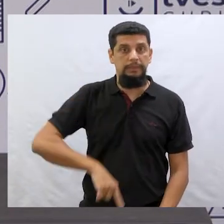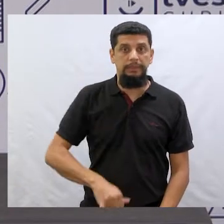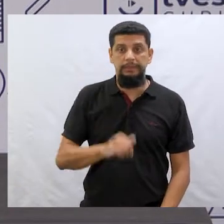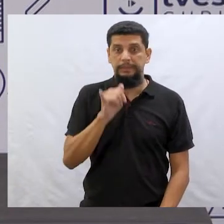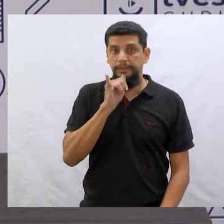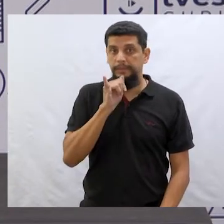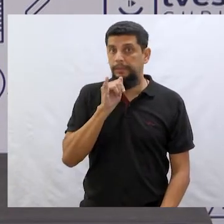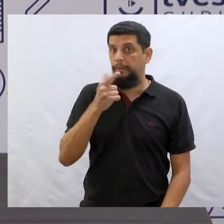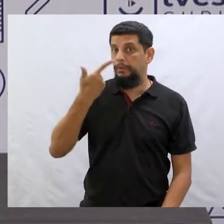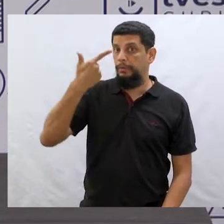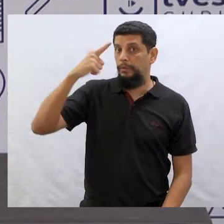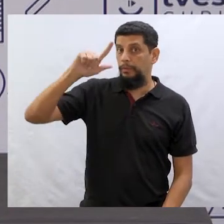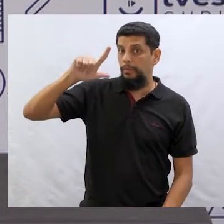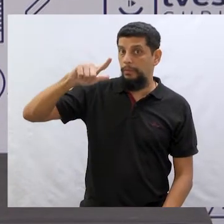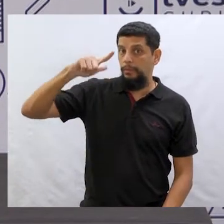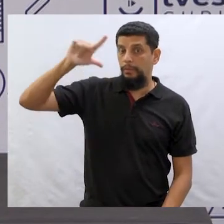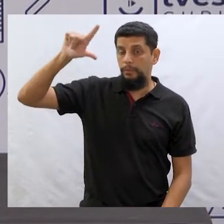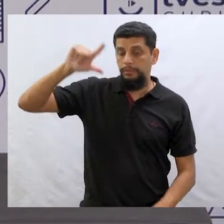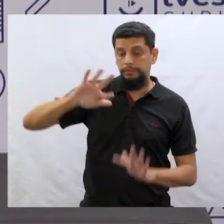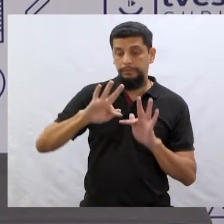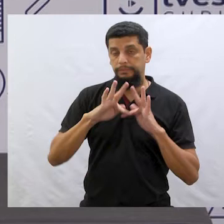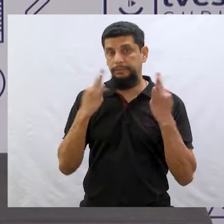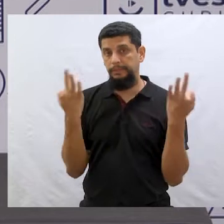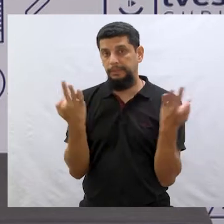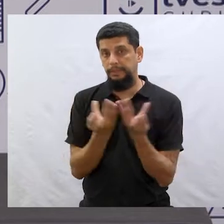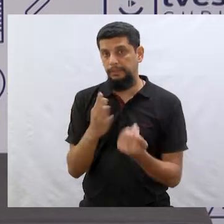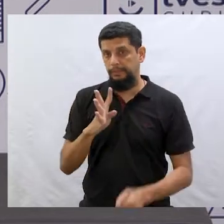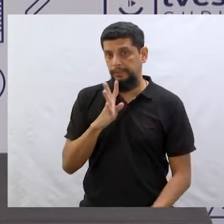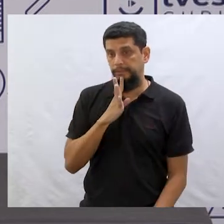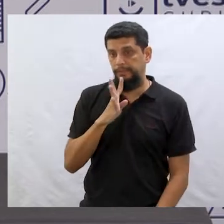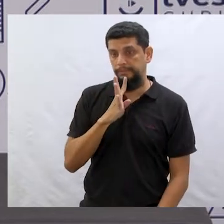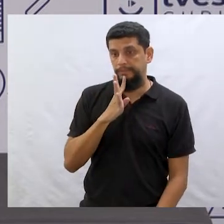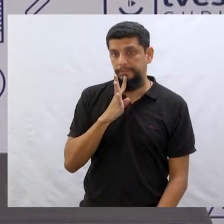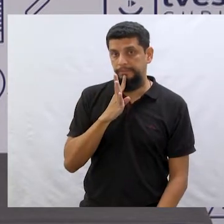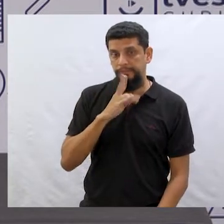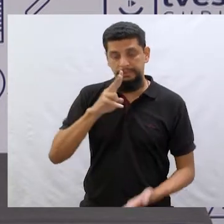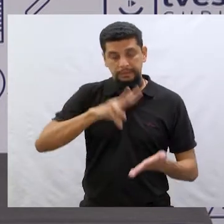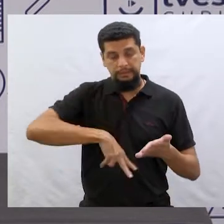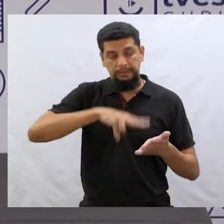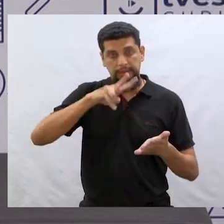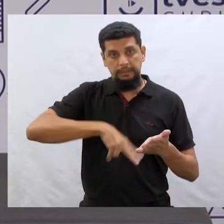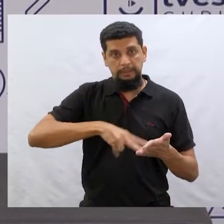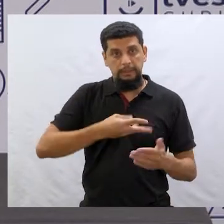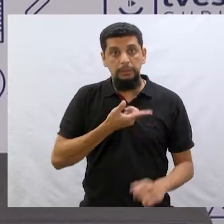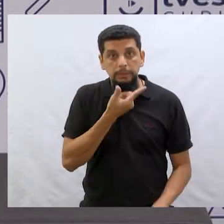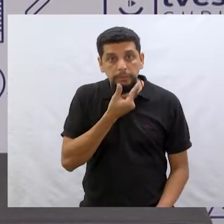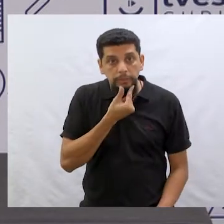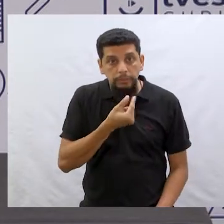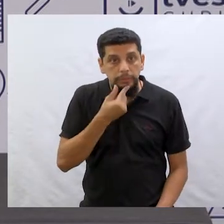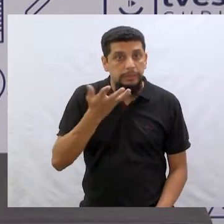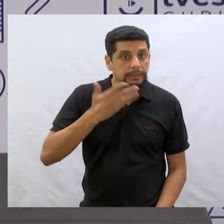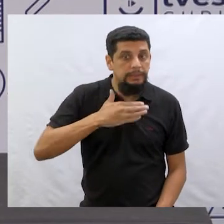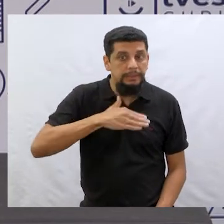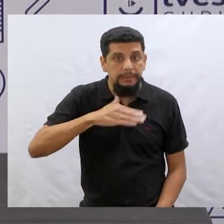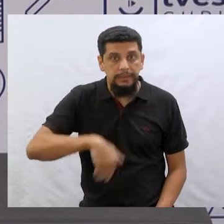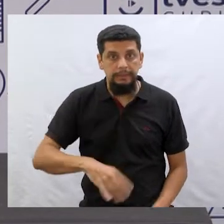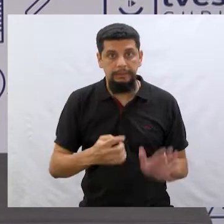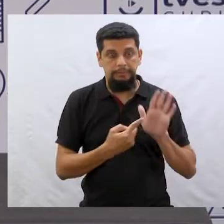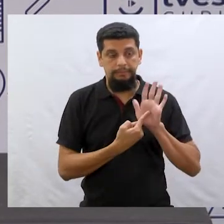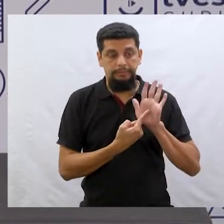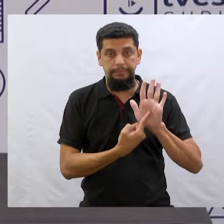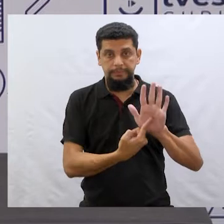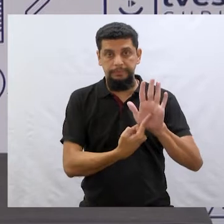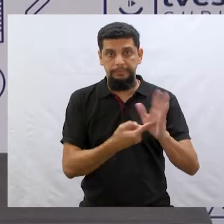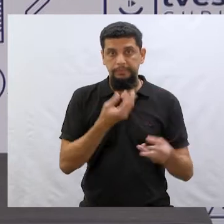outra família. E agora, você vai conhecer um pouquinho da leitura feita para os meninos. A Sílvia vai